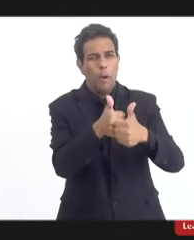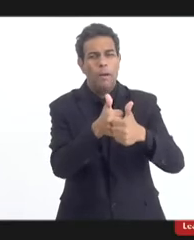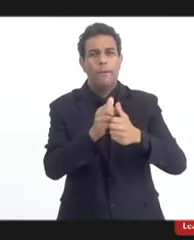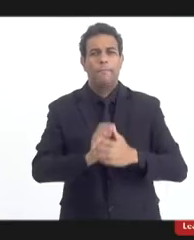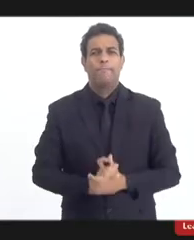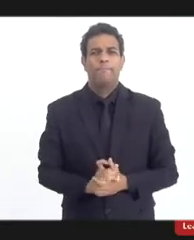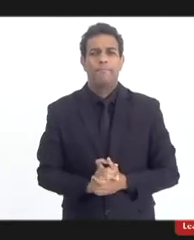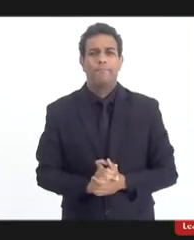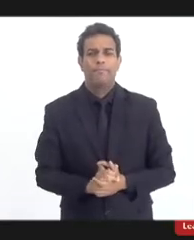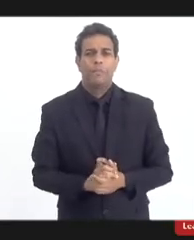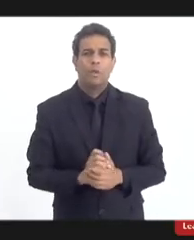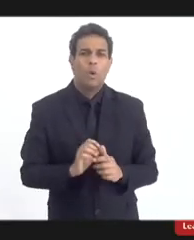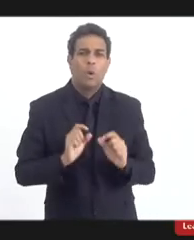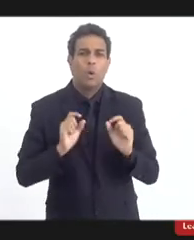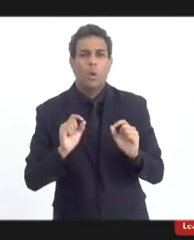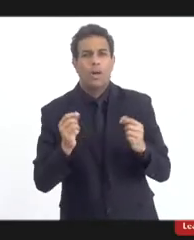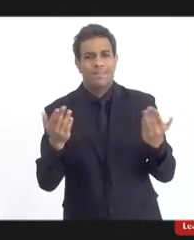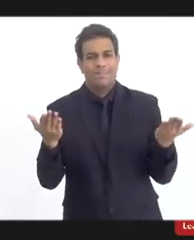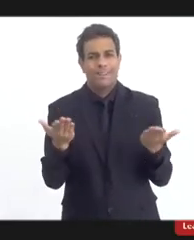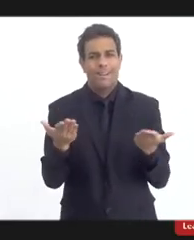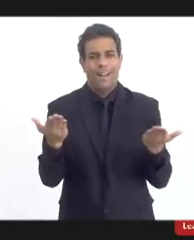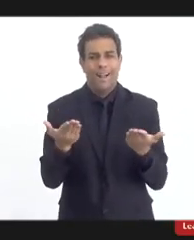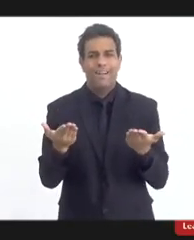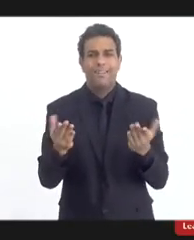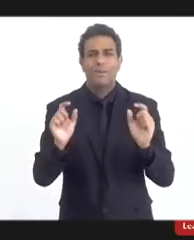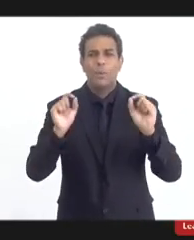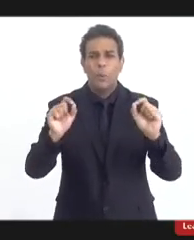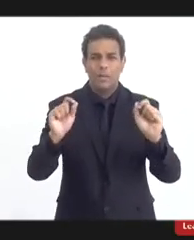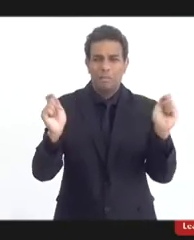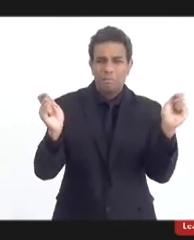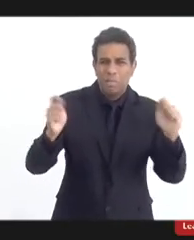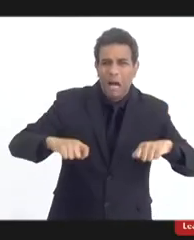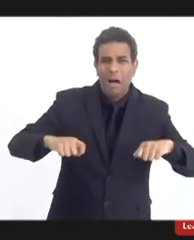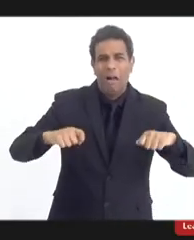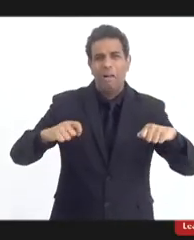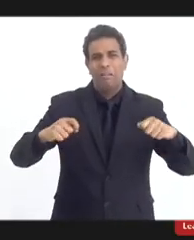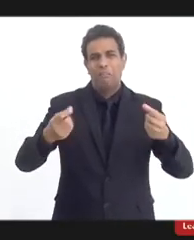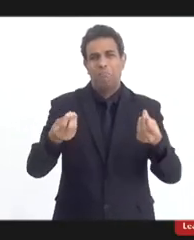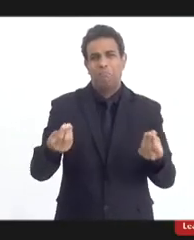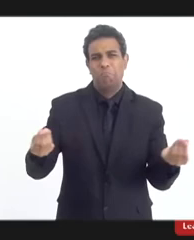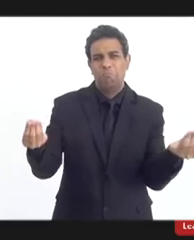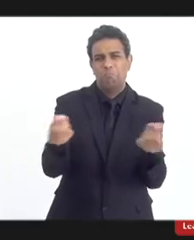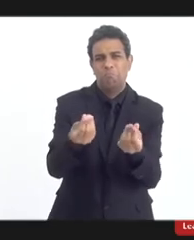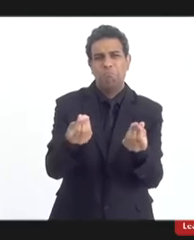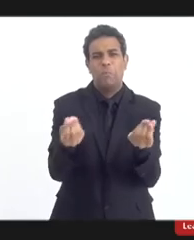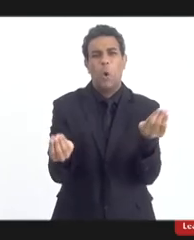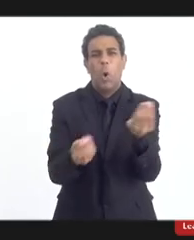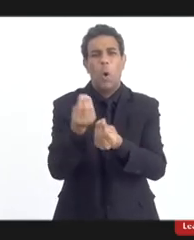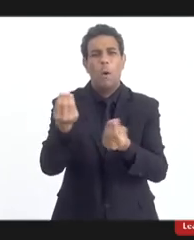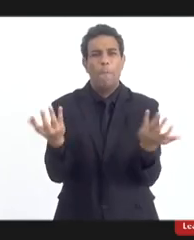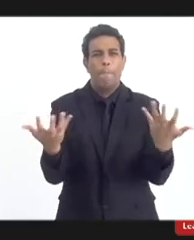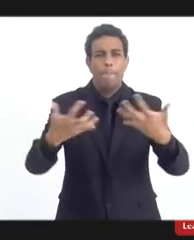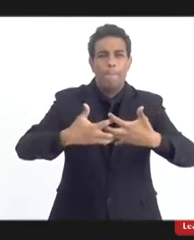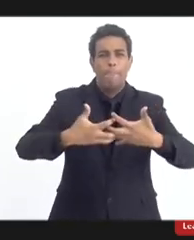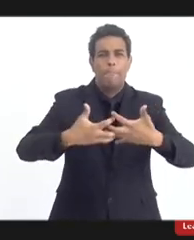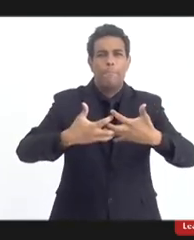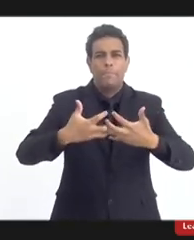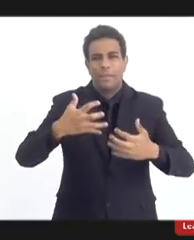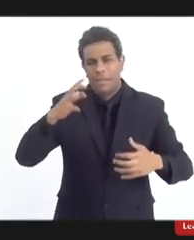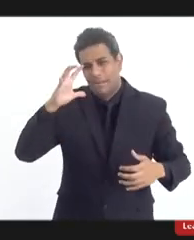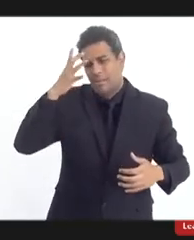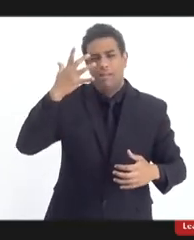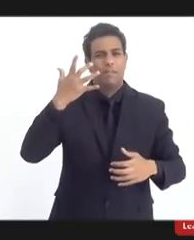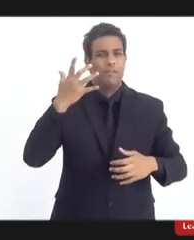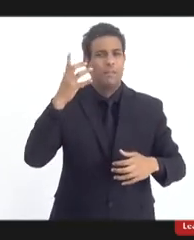a dimensão sancionatória não é, não dá conta de superar um problema tão